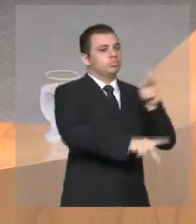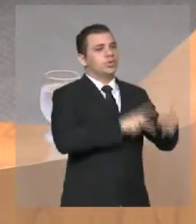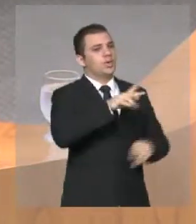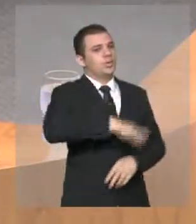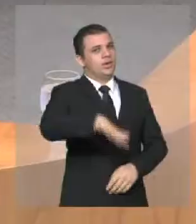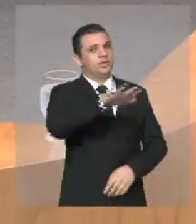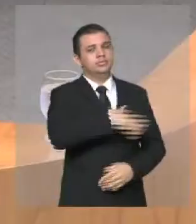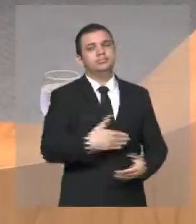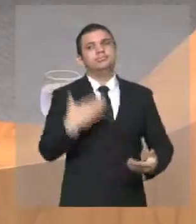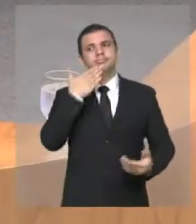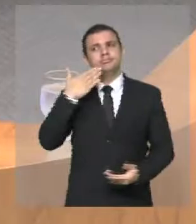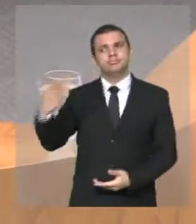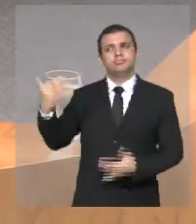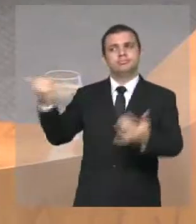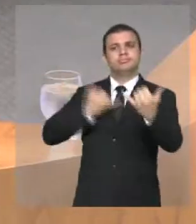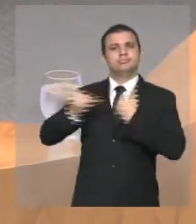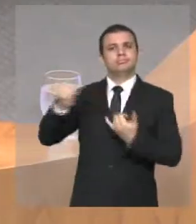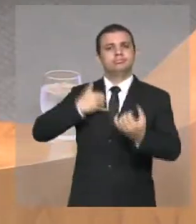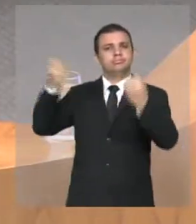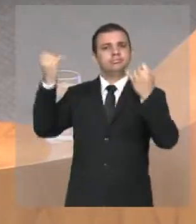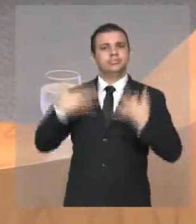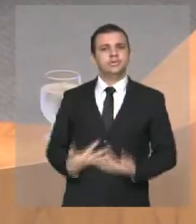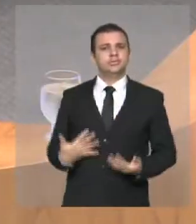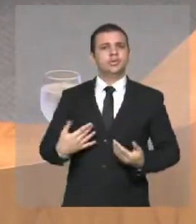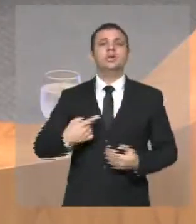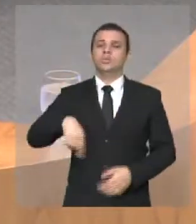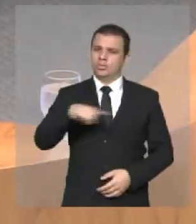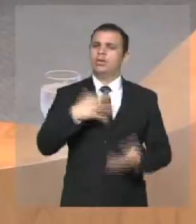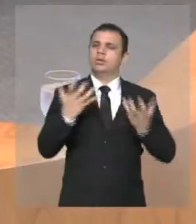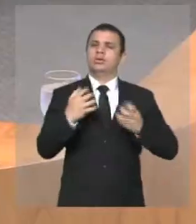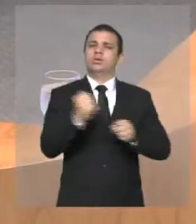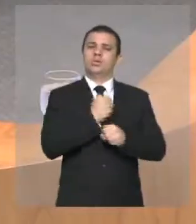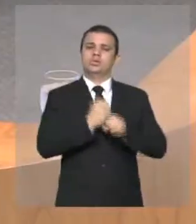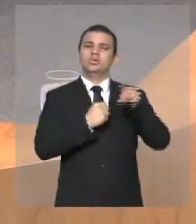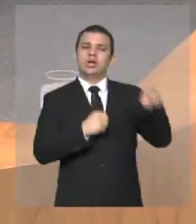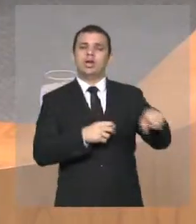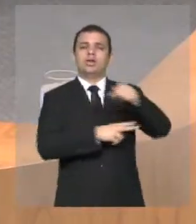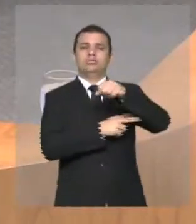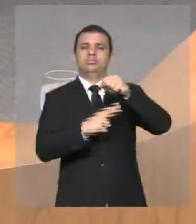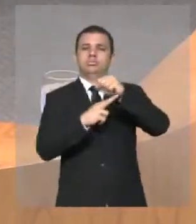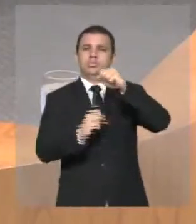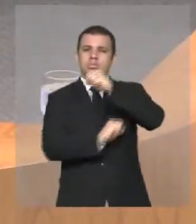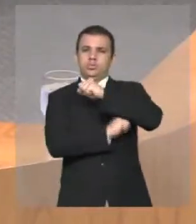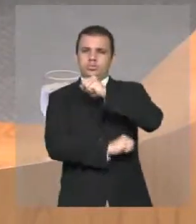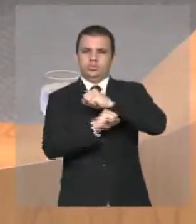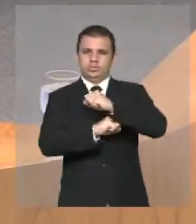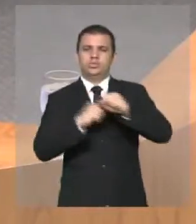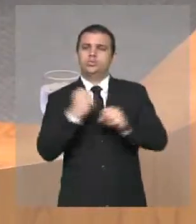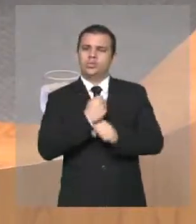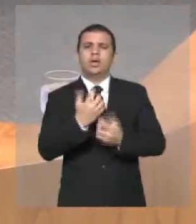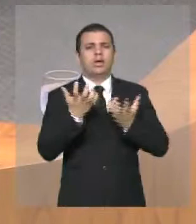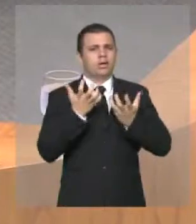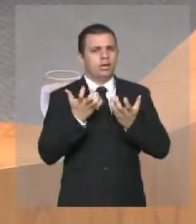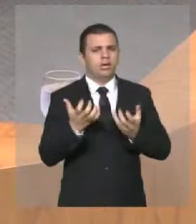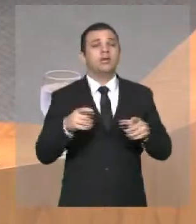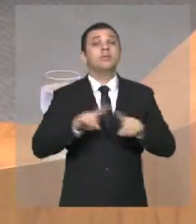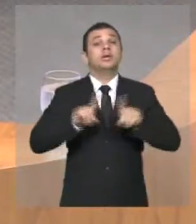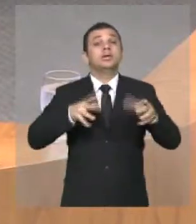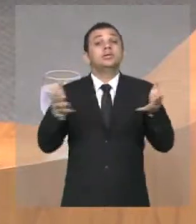Queremos sim a construção da ponte, queremos sim a conclusão da construção da ponte, mas queremos também as informações,